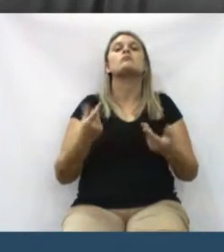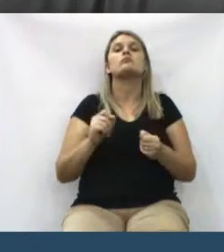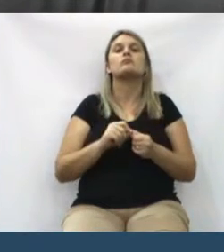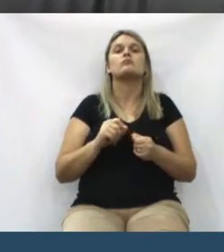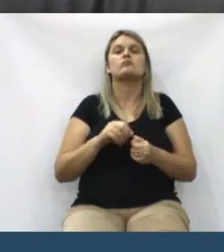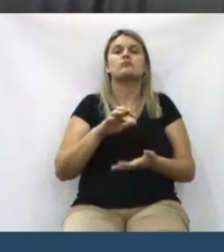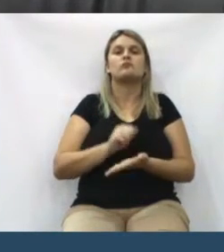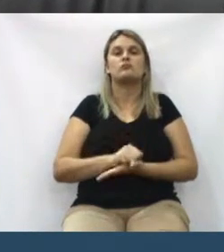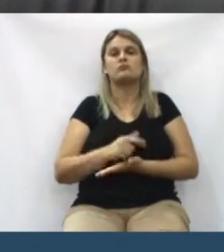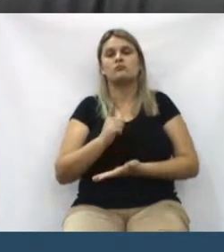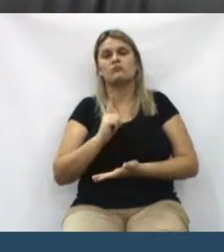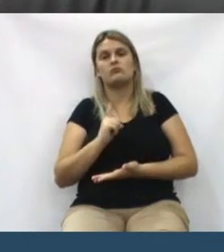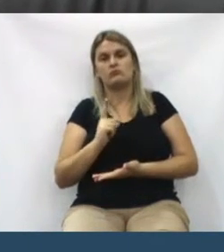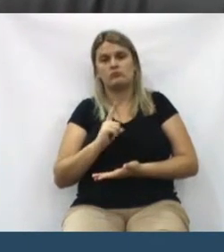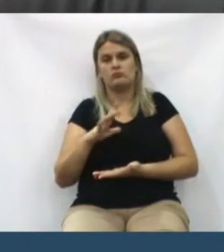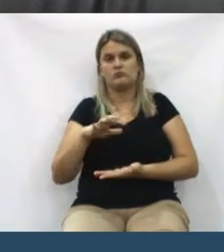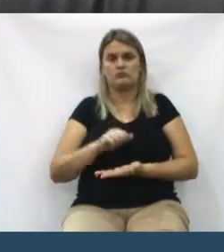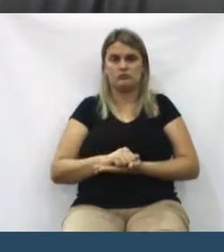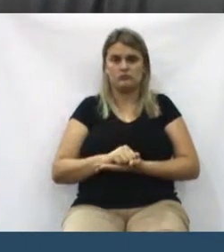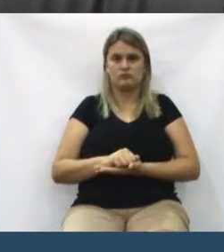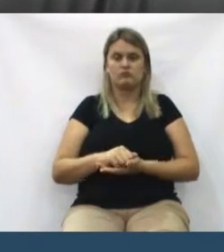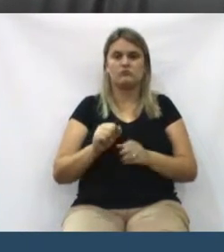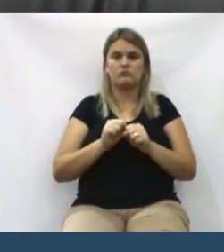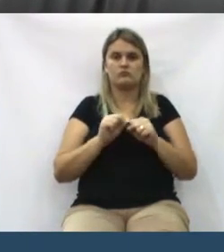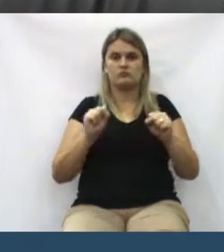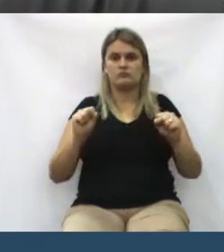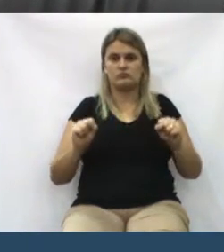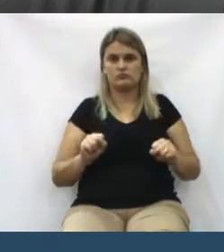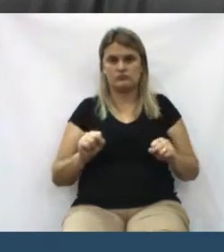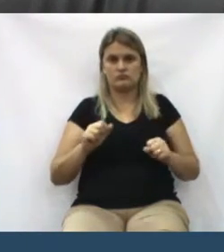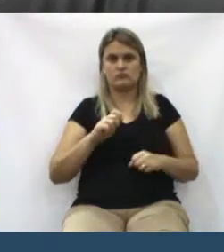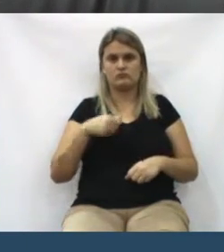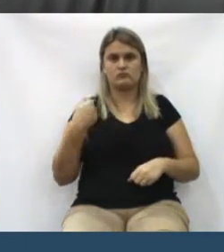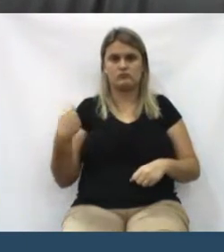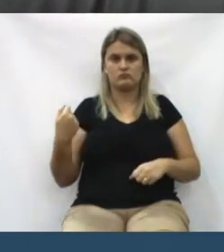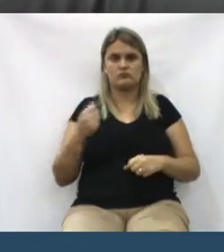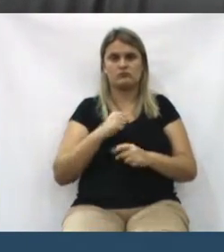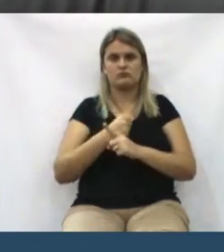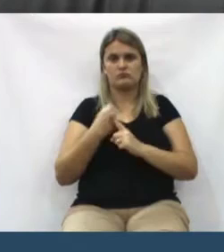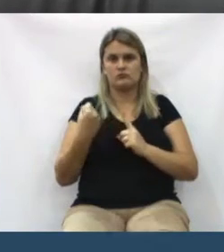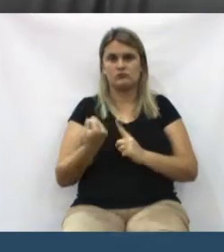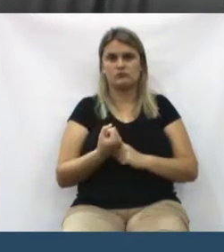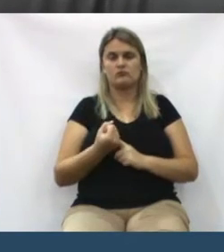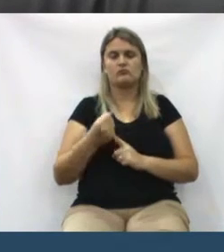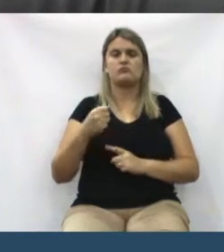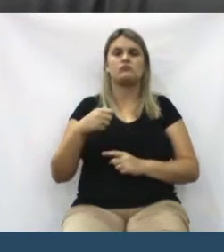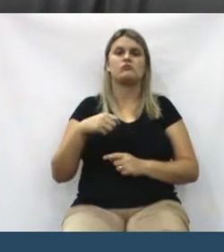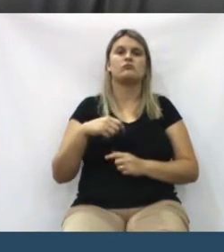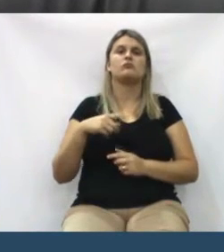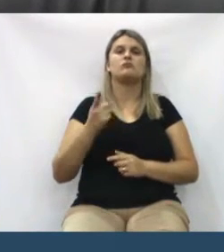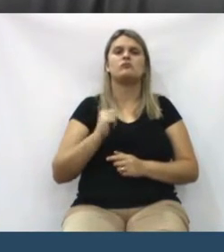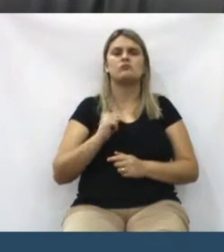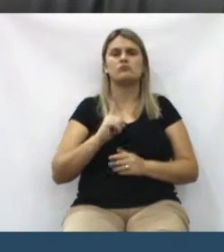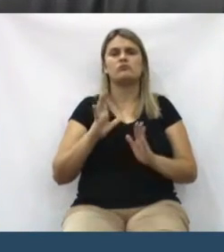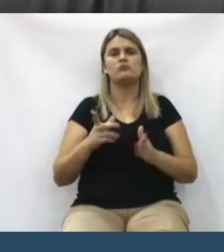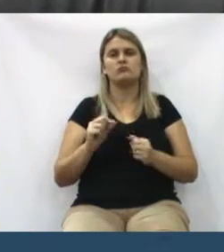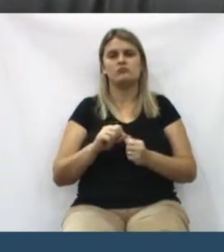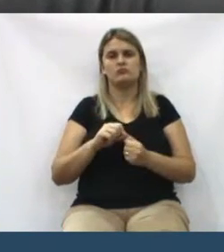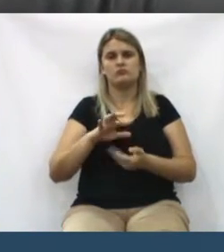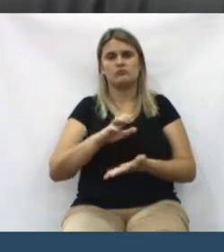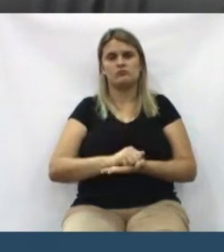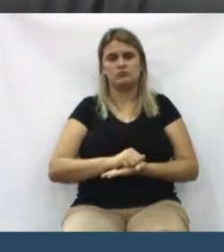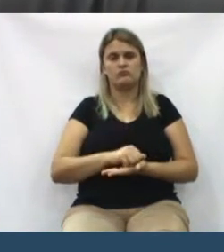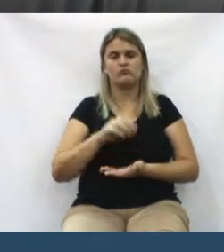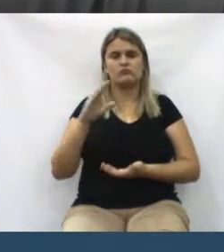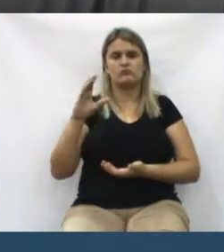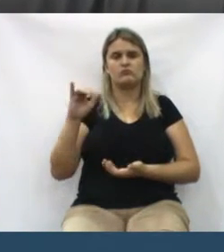a inscrição no sistema da ação social, através do Cade Único, mas tenho, tenho, já fiz inscrição lá no CIAB,